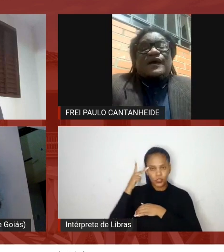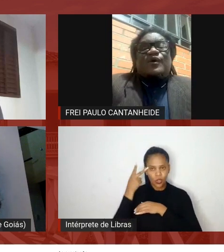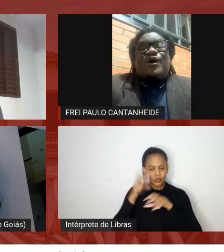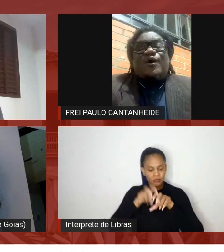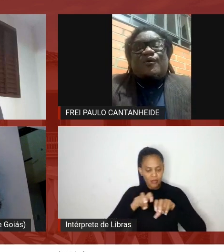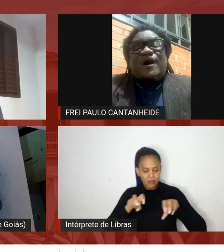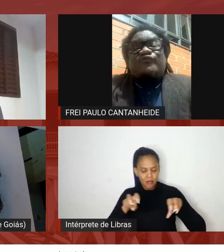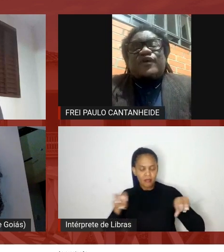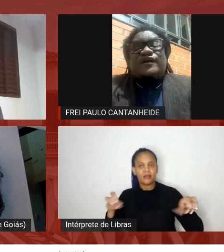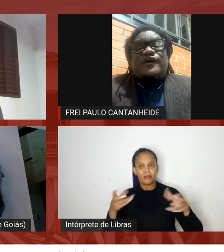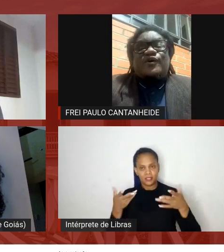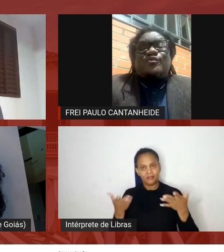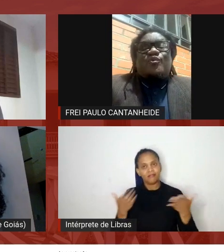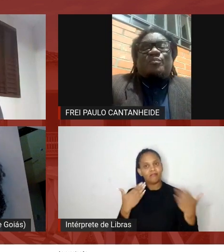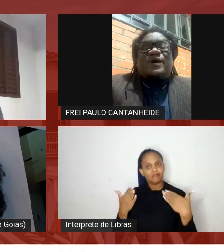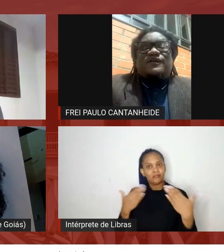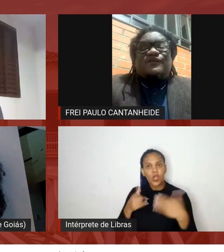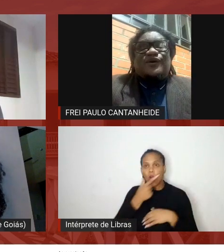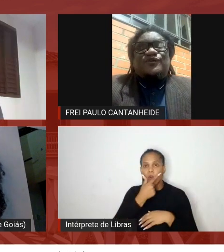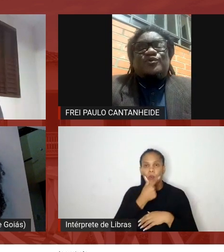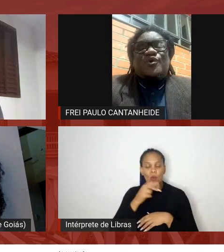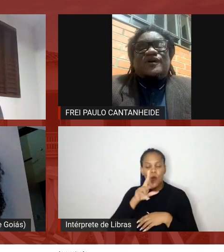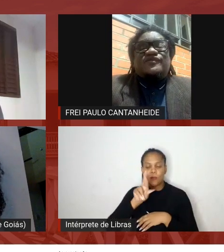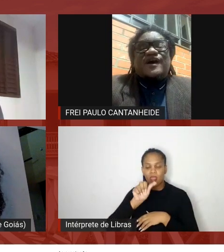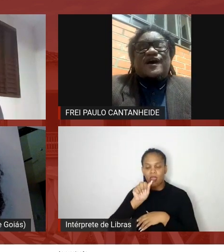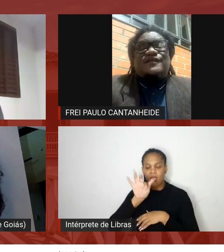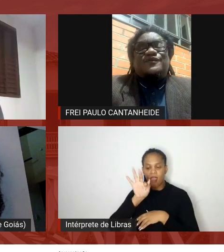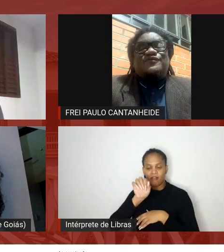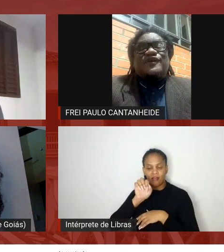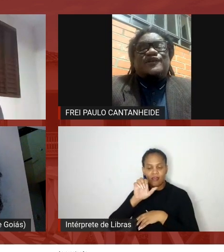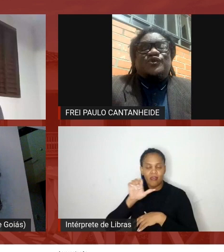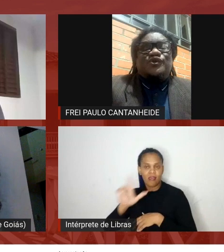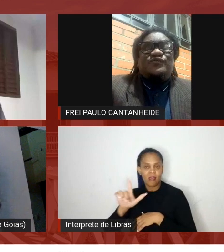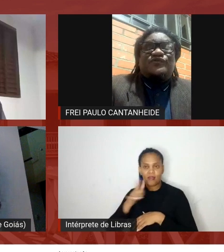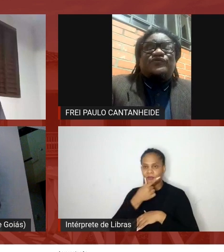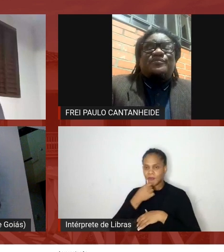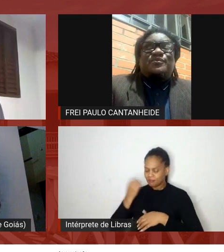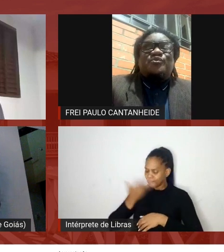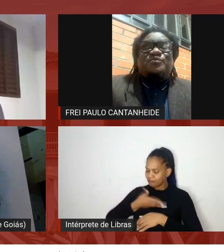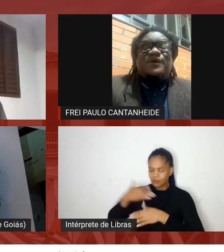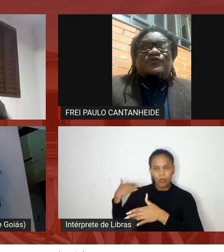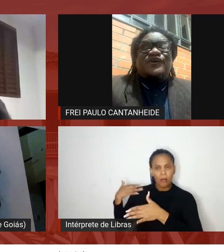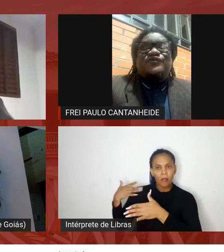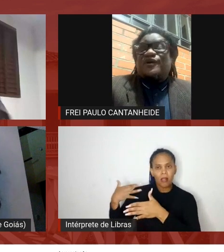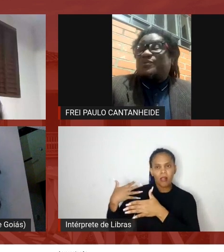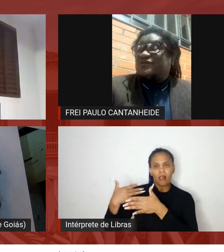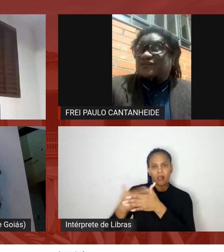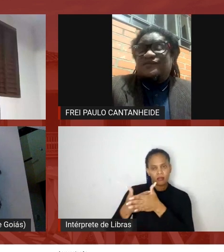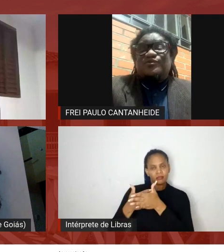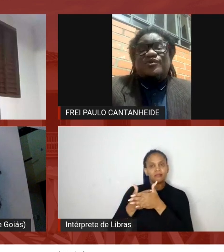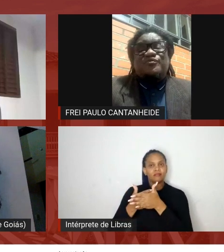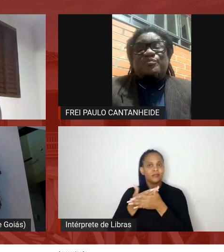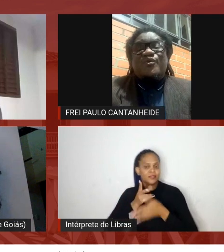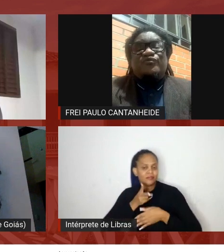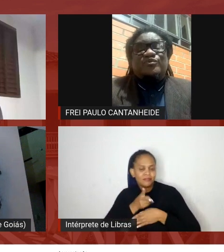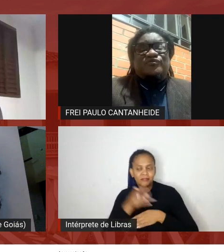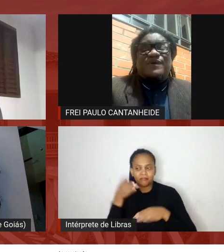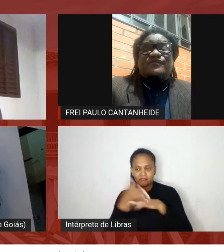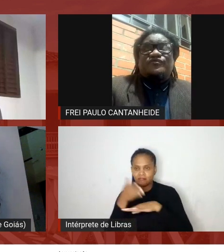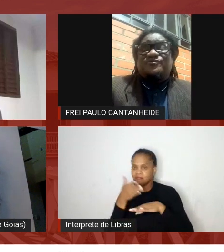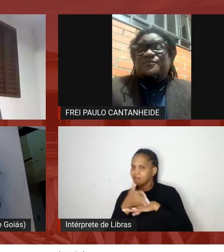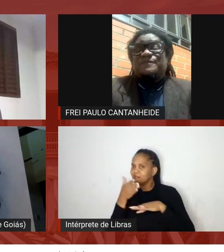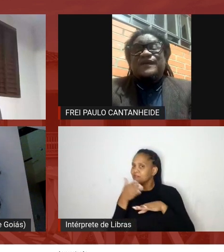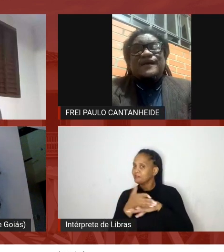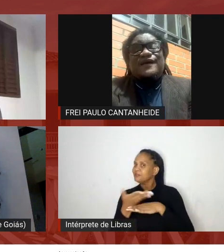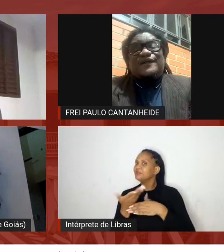ao Rafael companheiro aí de longas datas Helenísia sempre muito presente representando nosso povo no